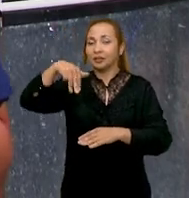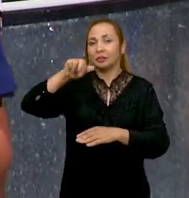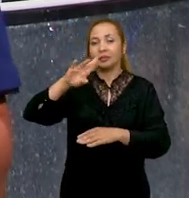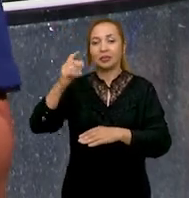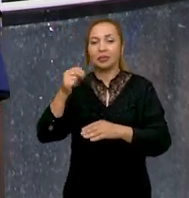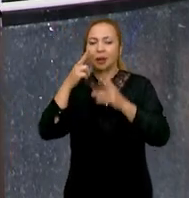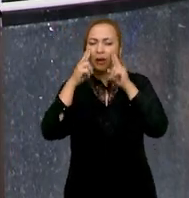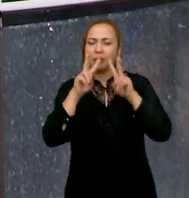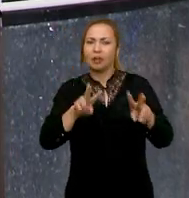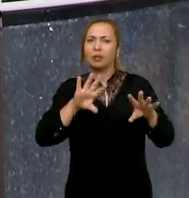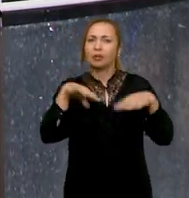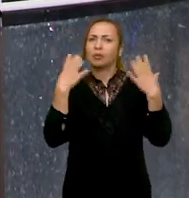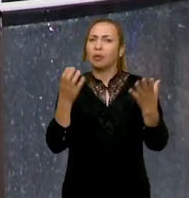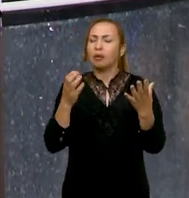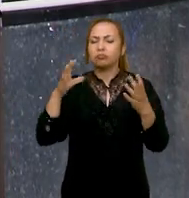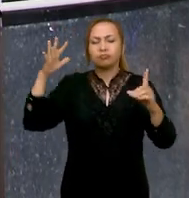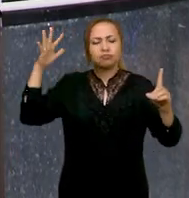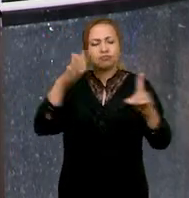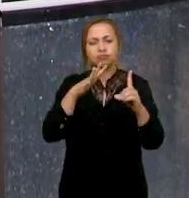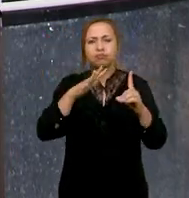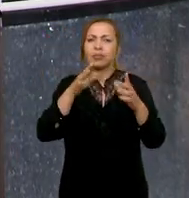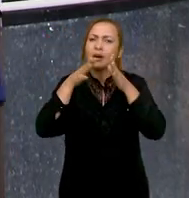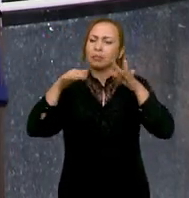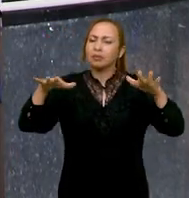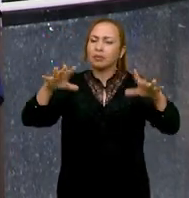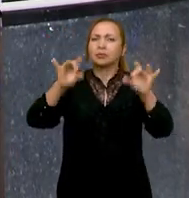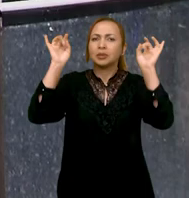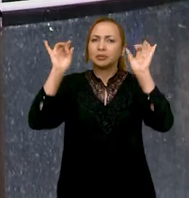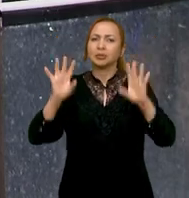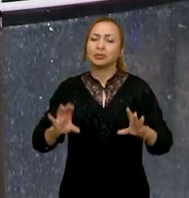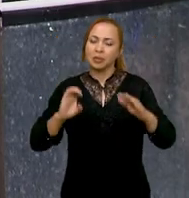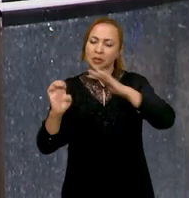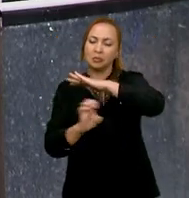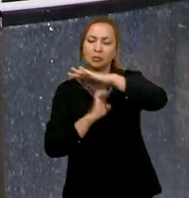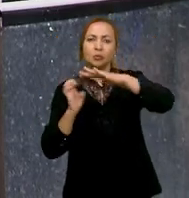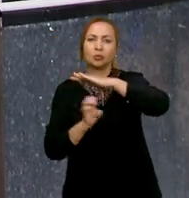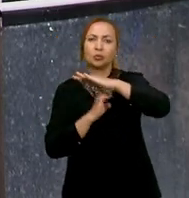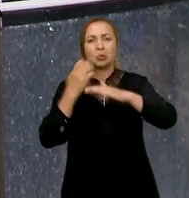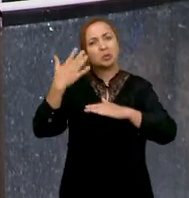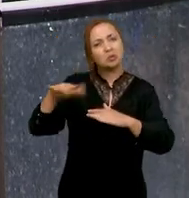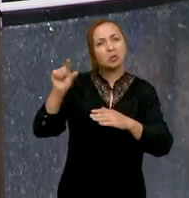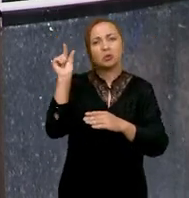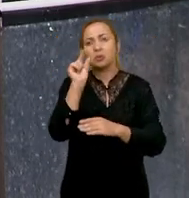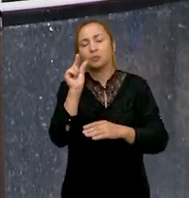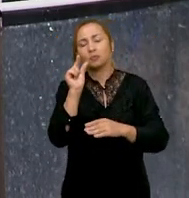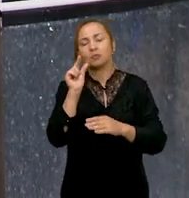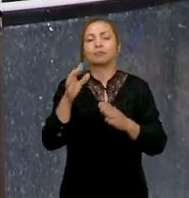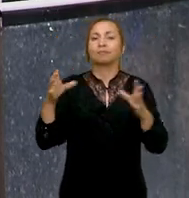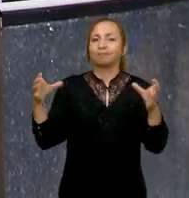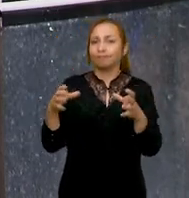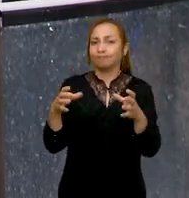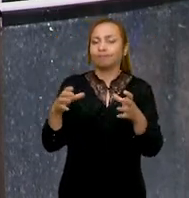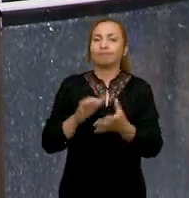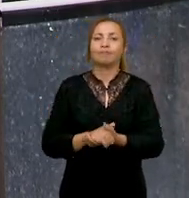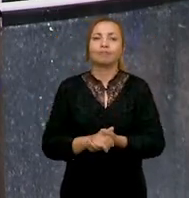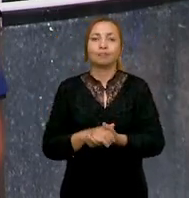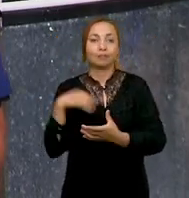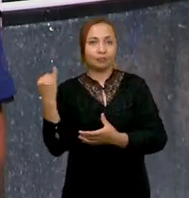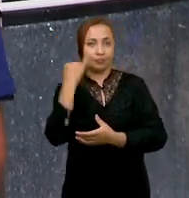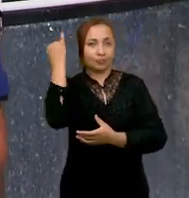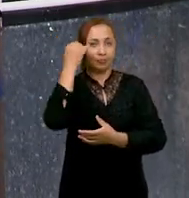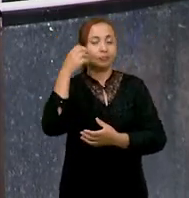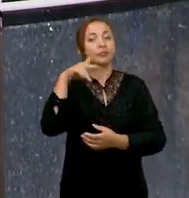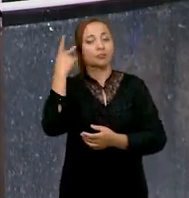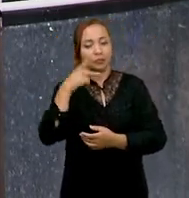como objetivo avaliar quais foram os impactos da pandemia e especificamente empreendimentos de médio e pequeno porte. É importante